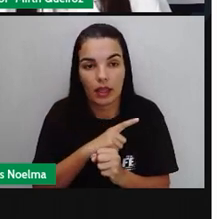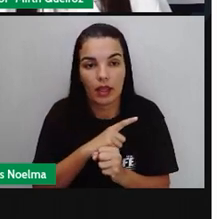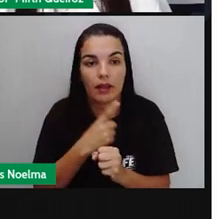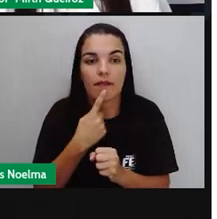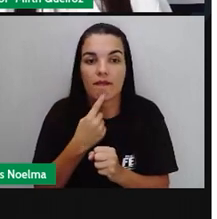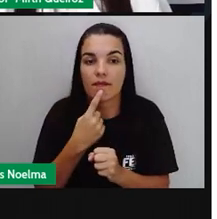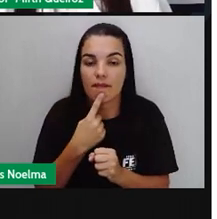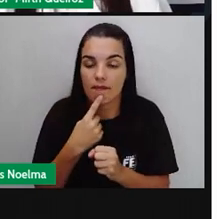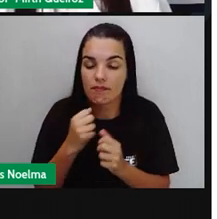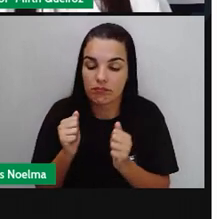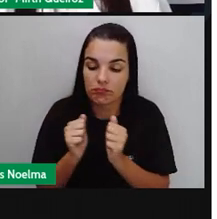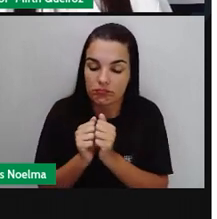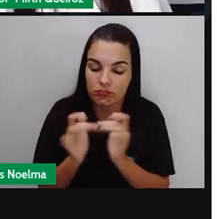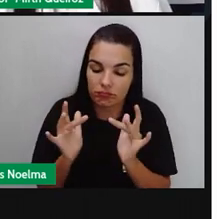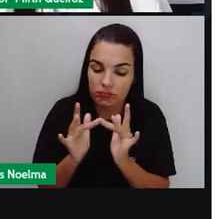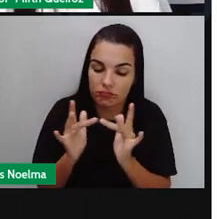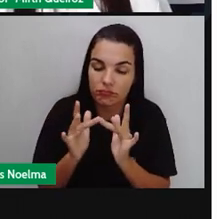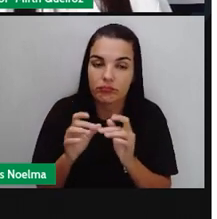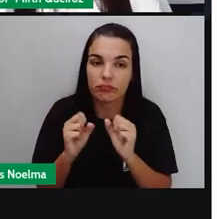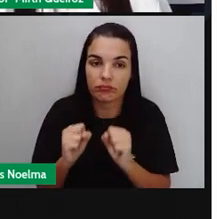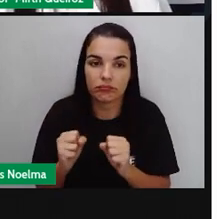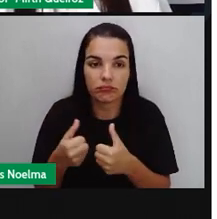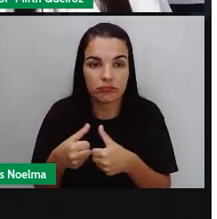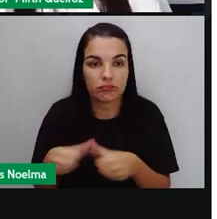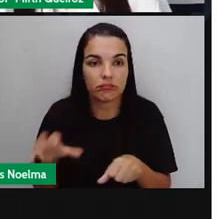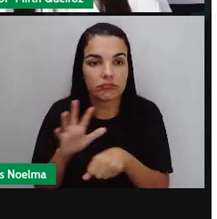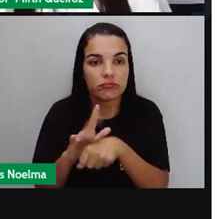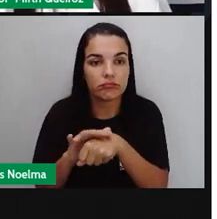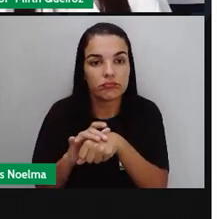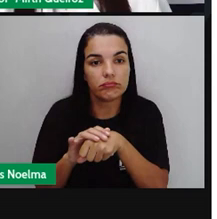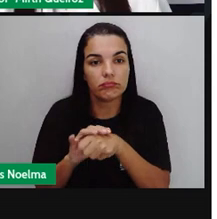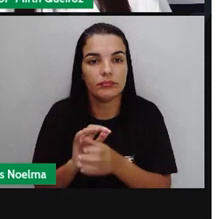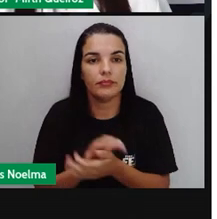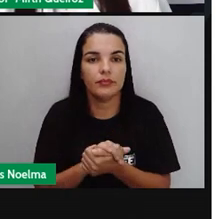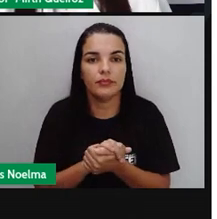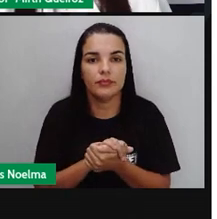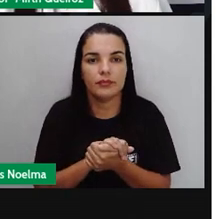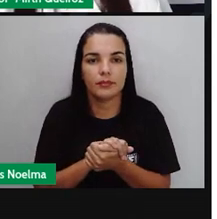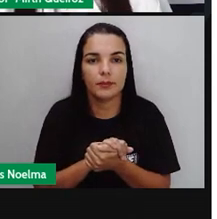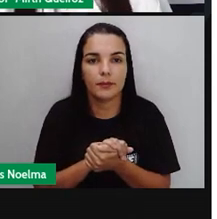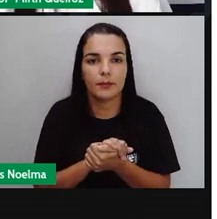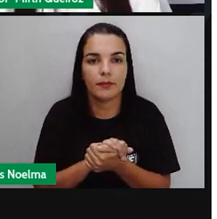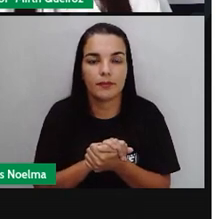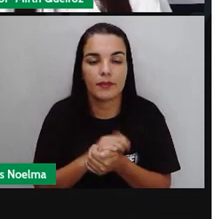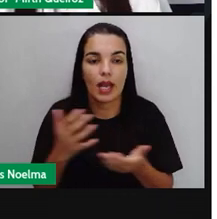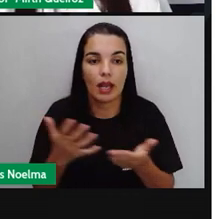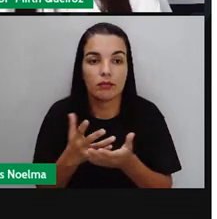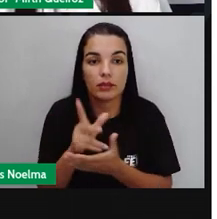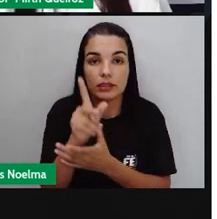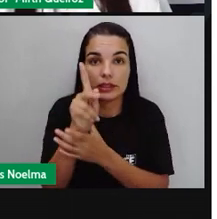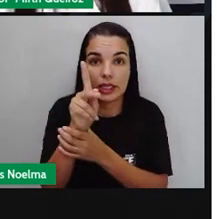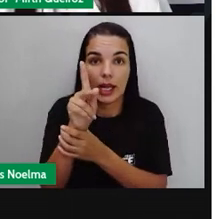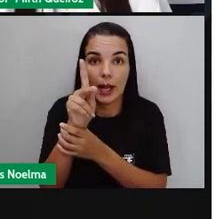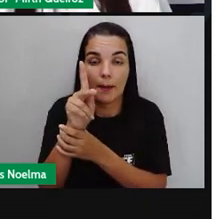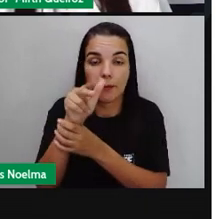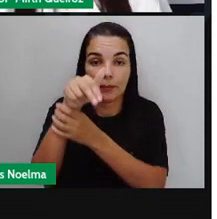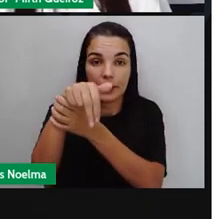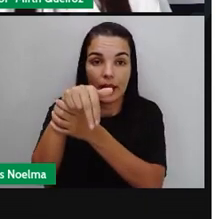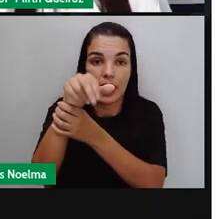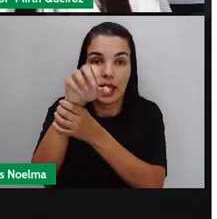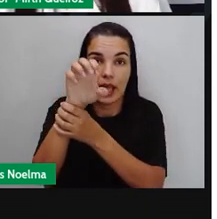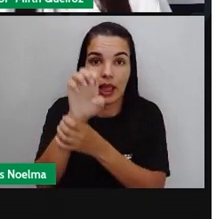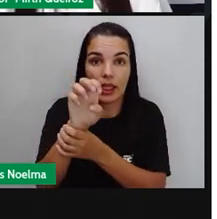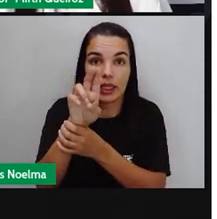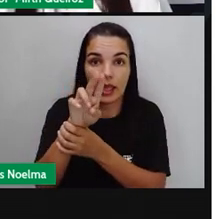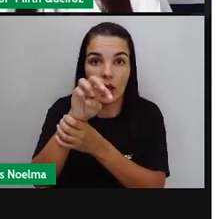do corte, a gente pode ser atingido pela doença de tétano, certo? Pneumonia, pela inalação do ar